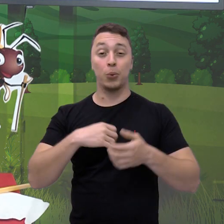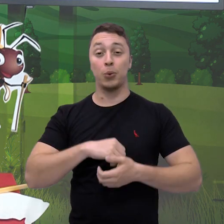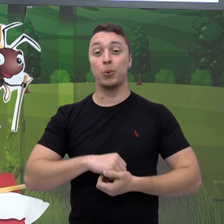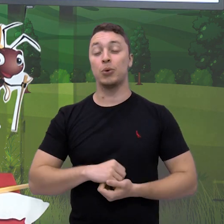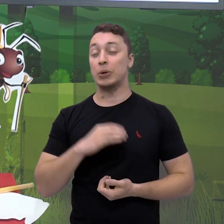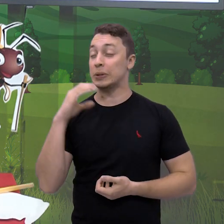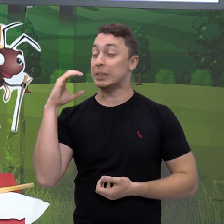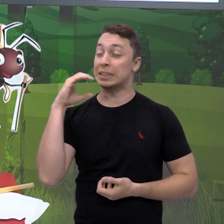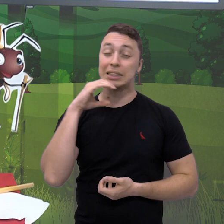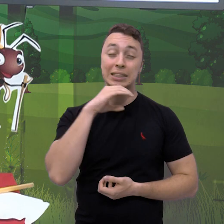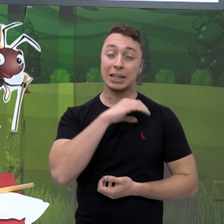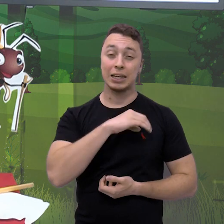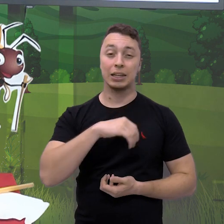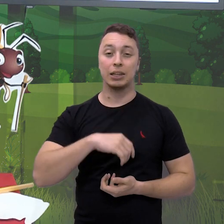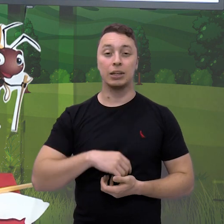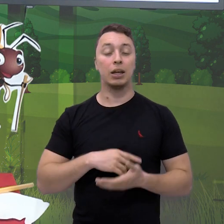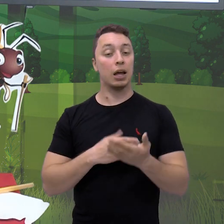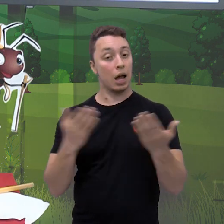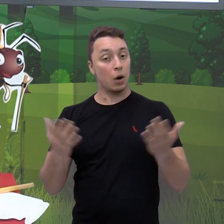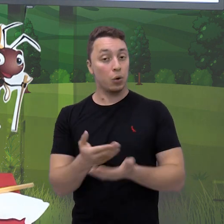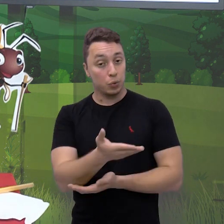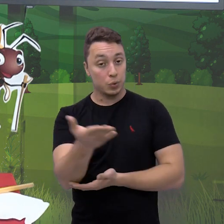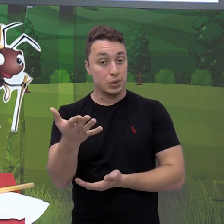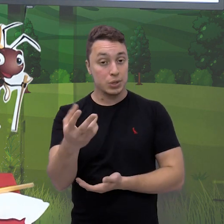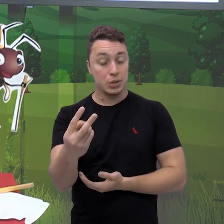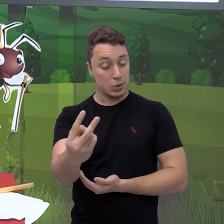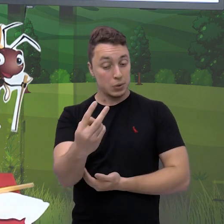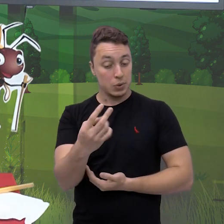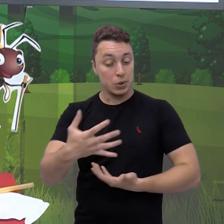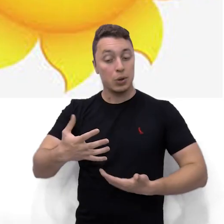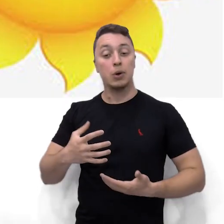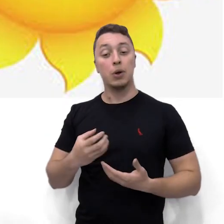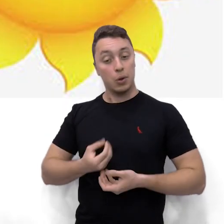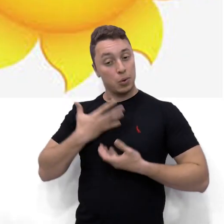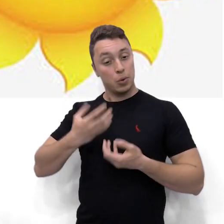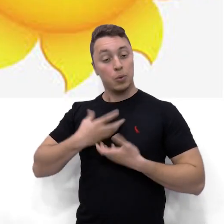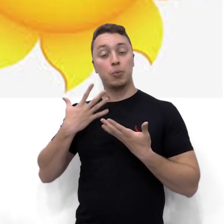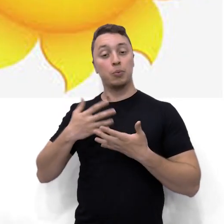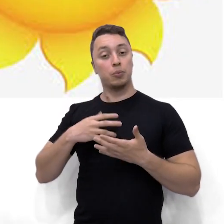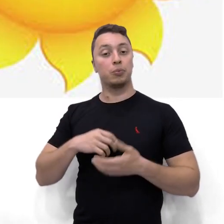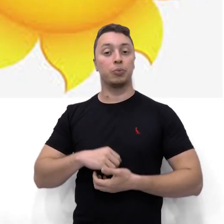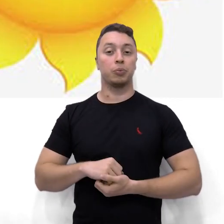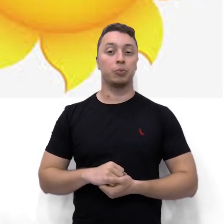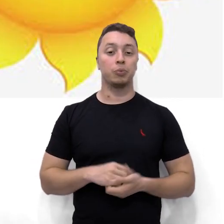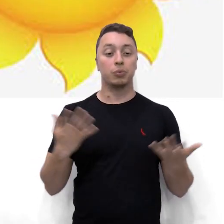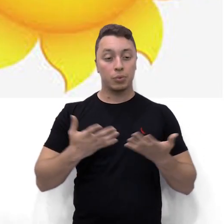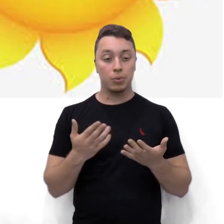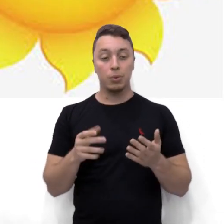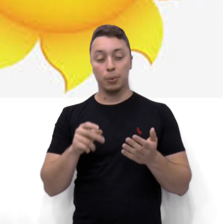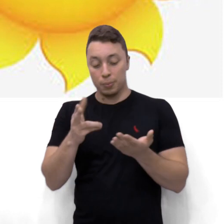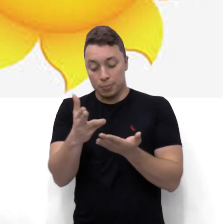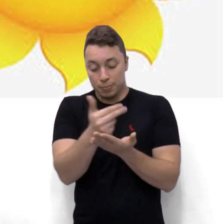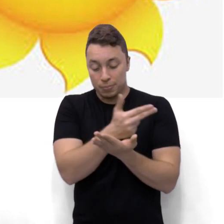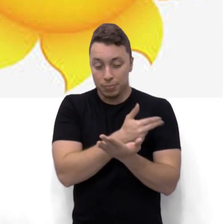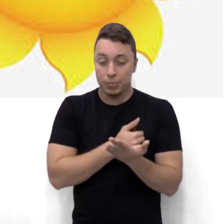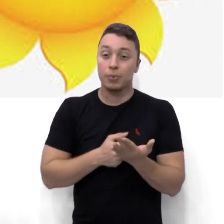escutou agora esse poema que eu li para vocês, faça um desenho do personagem principal desse poema e pinte.